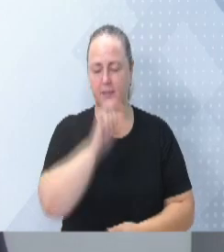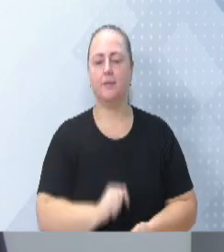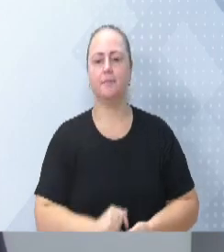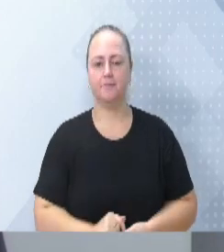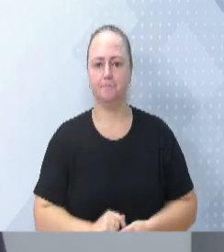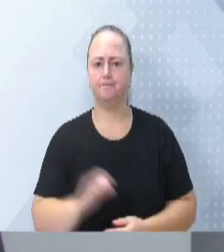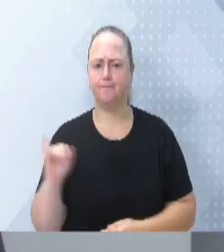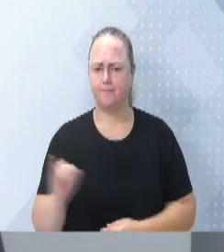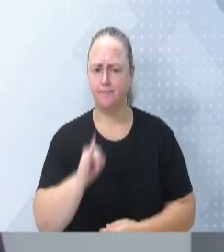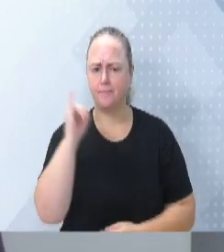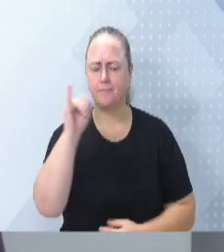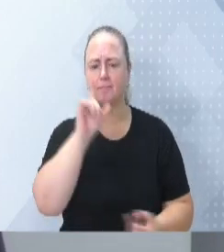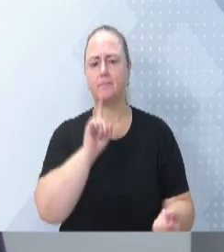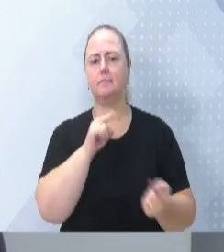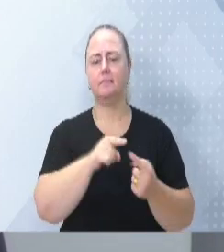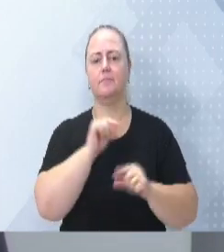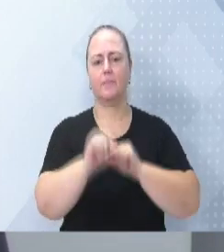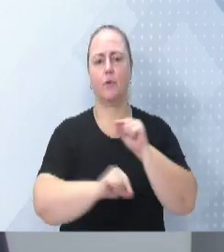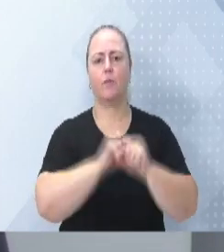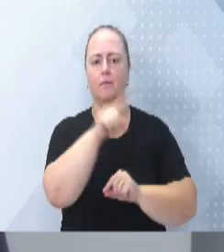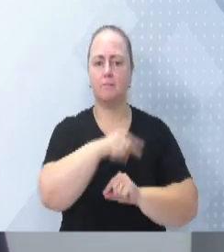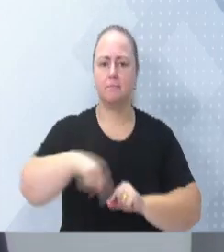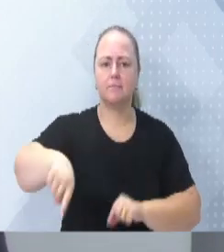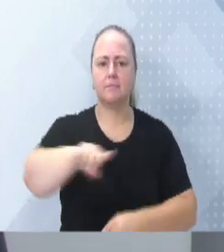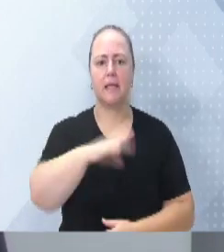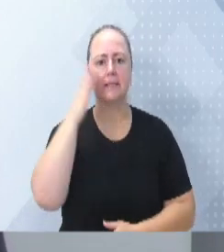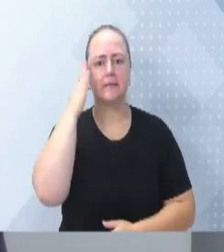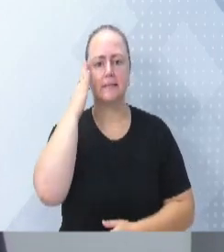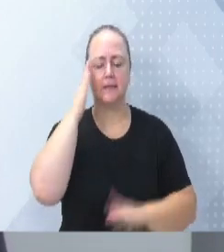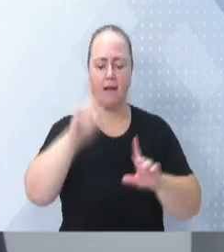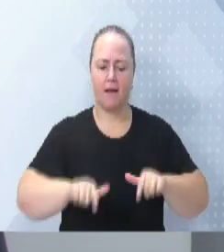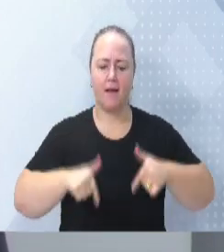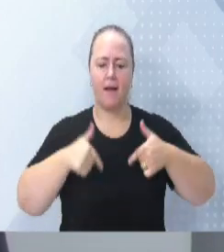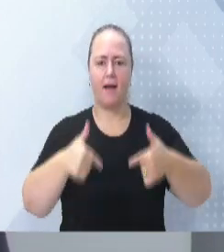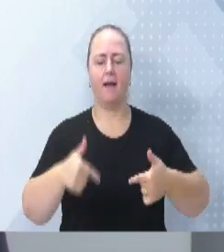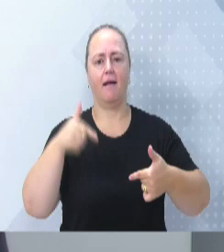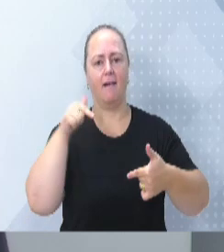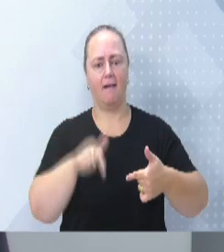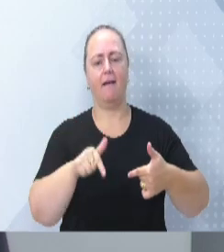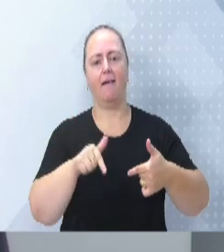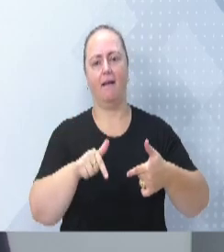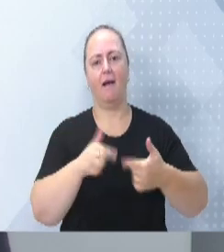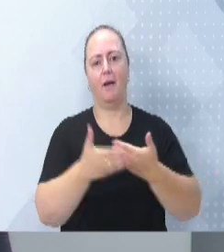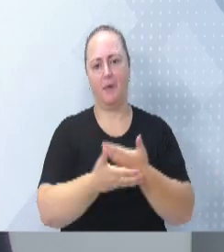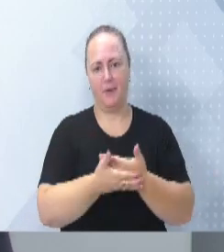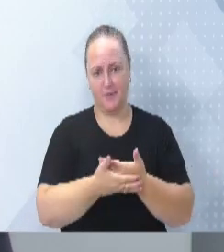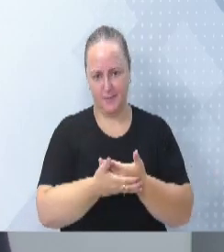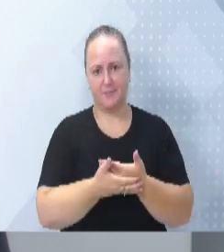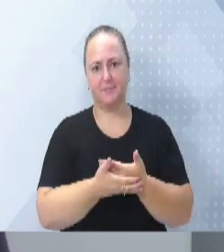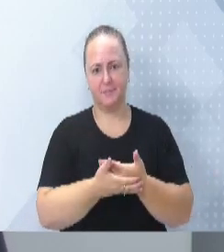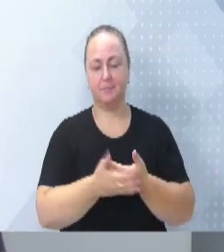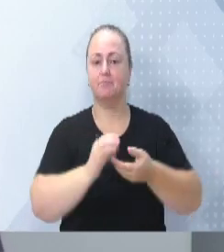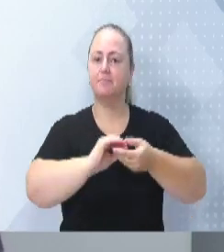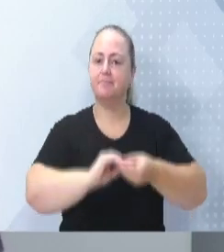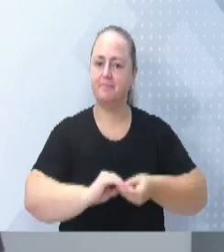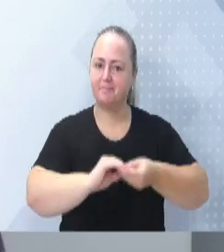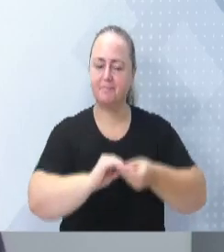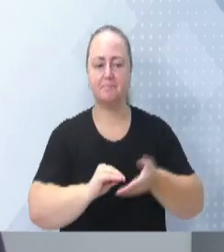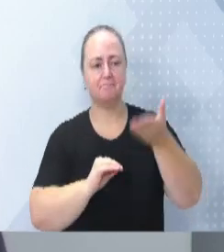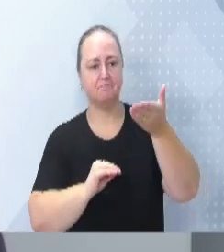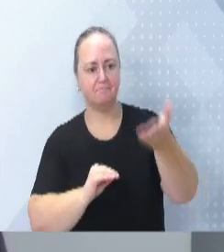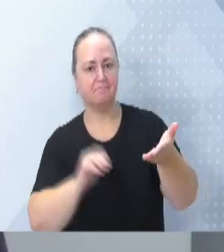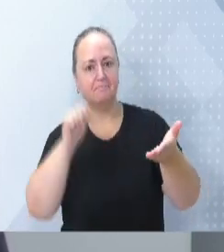conheçam as ações que nós estamos fazendo no Hospital Santo Antônio. Cumprimento o presidente desta casa, Almir Vieira,